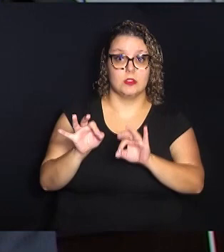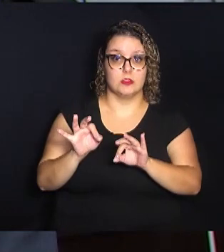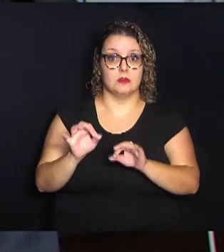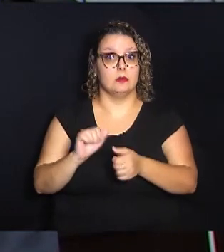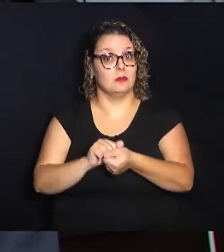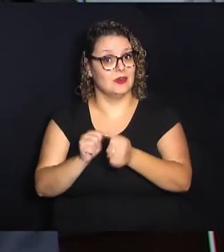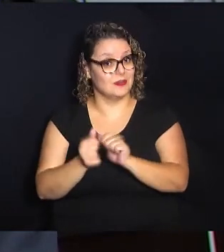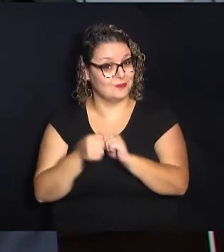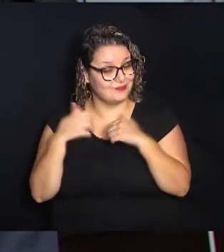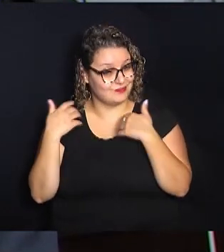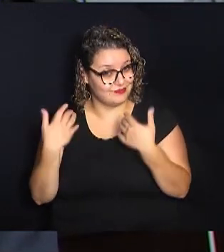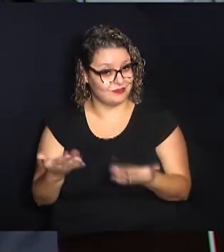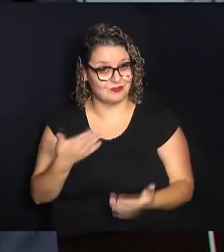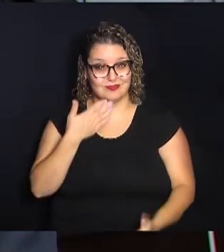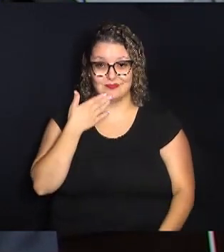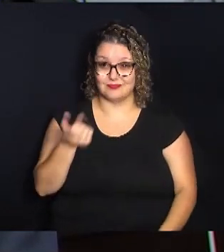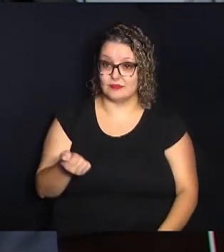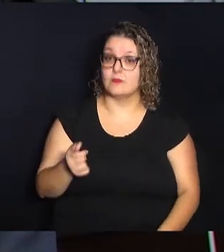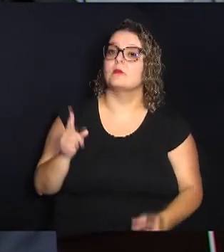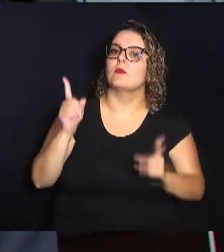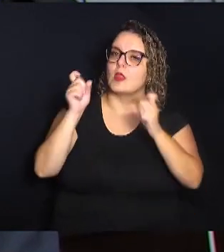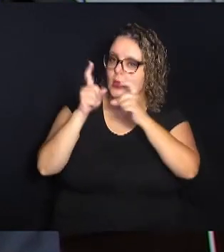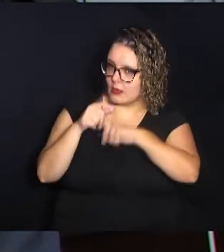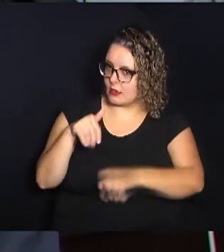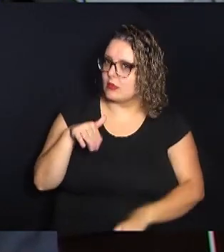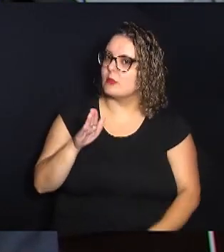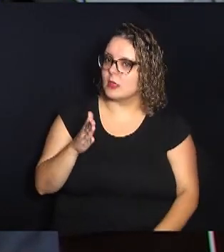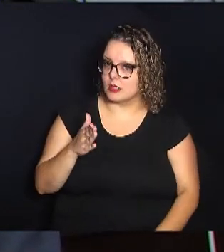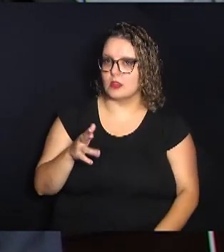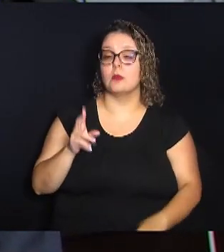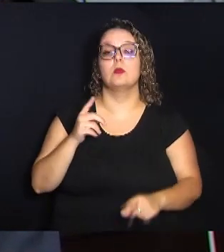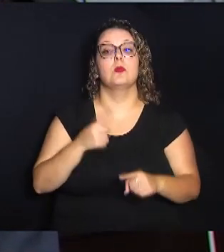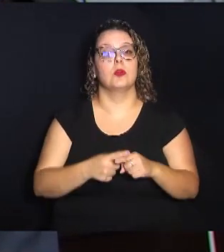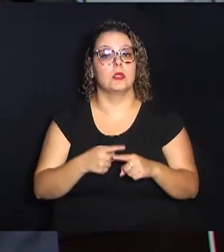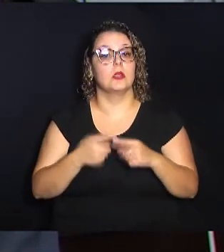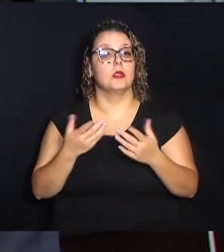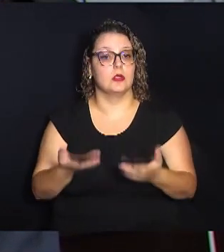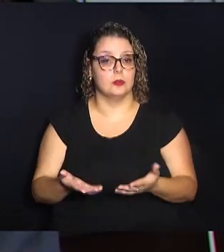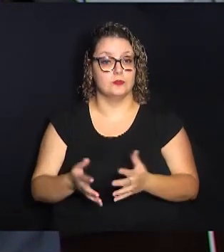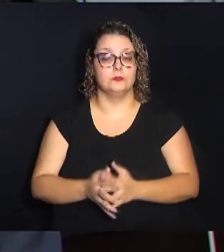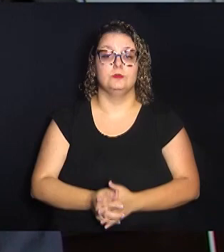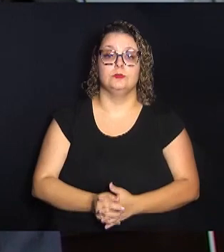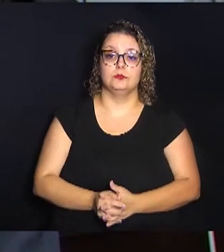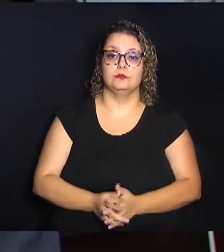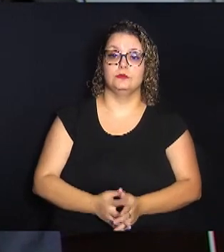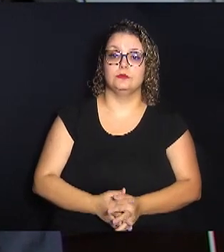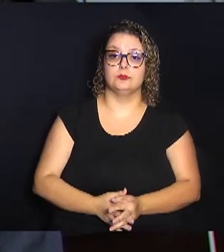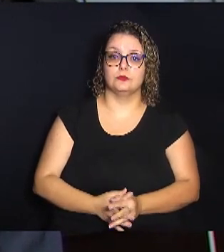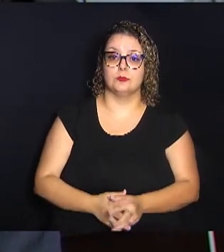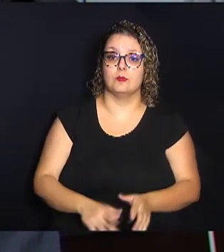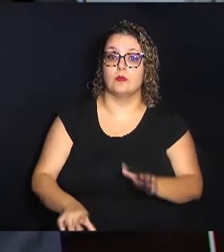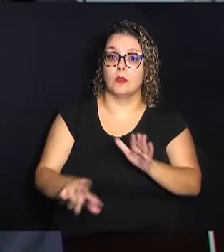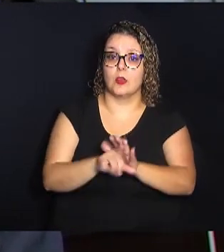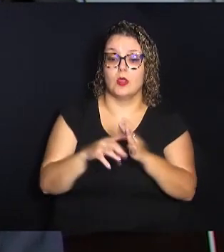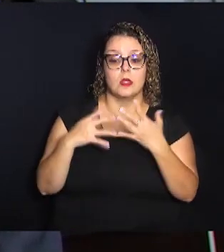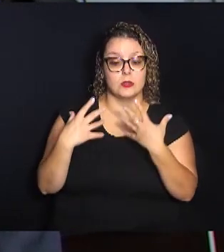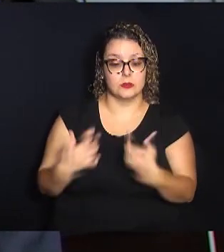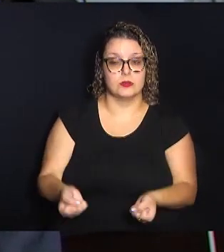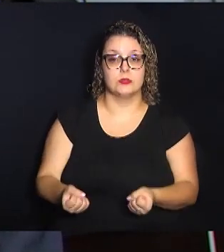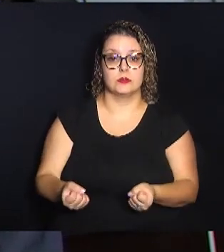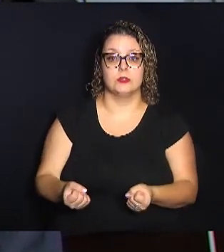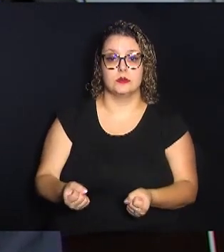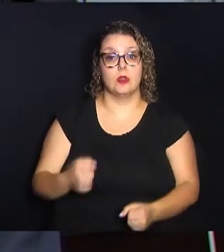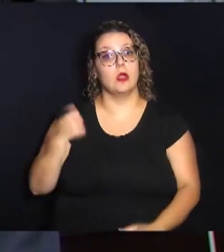isso, é muito mais complicado também. Daí porque é que o legislador sancionou com uma